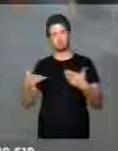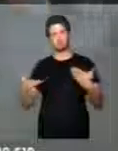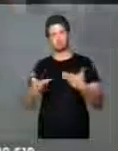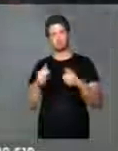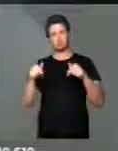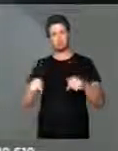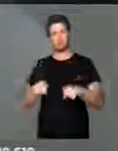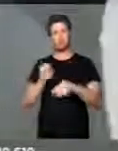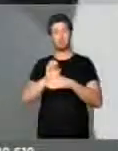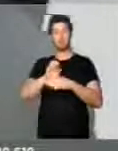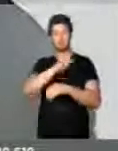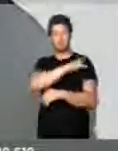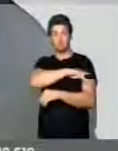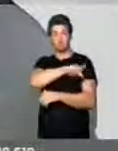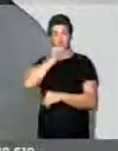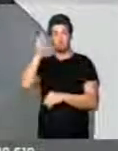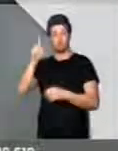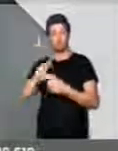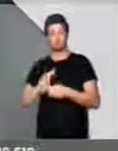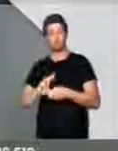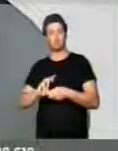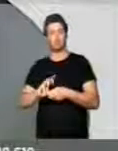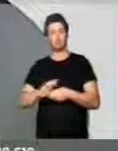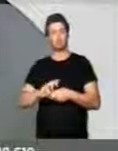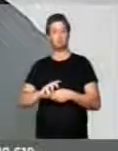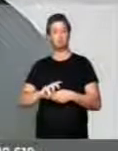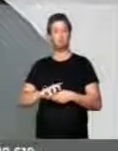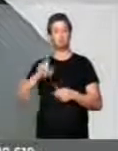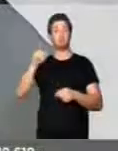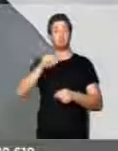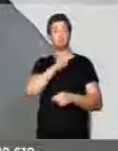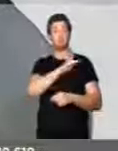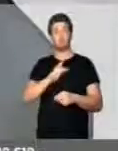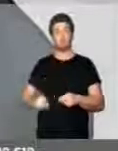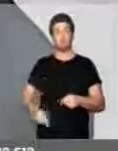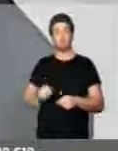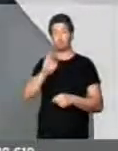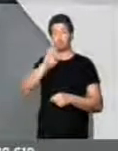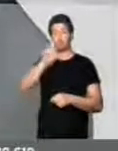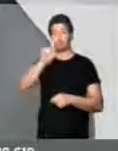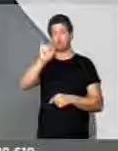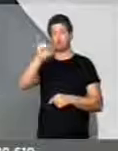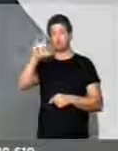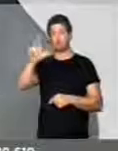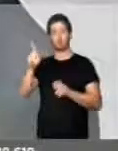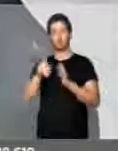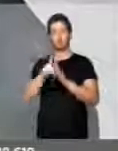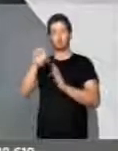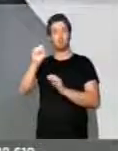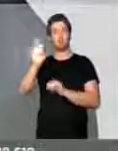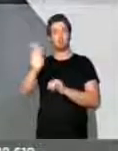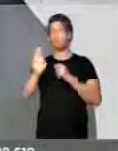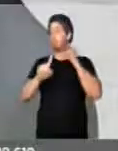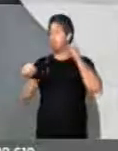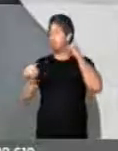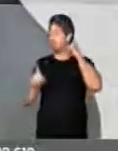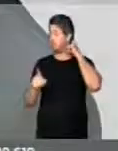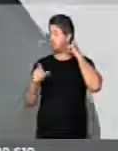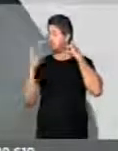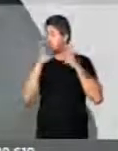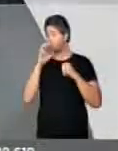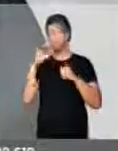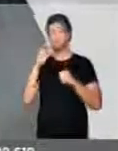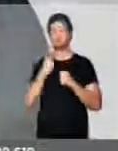no estado do Piauí, sendo inclusive o presidente regional do nosso PSB. Mas eu queria, em breves palavras